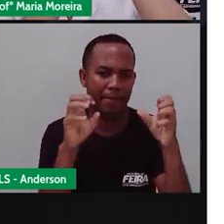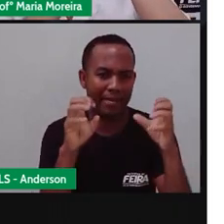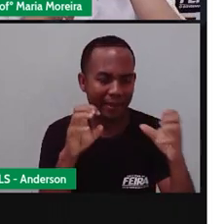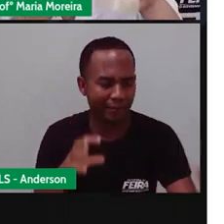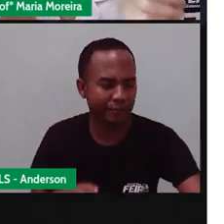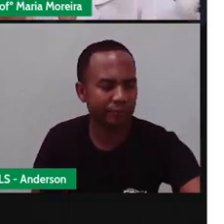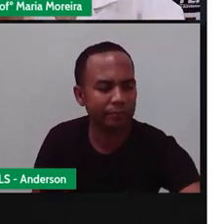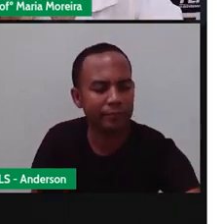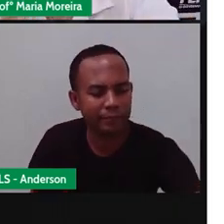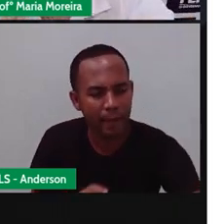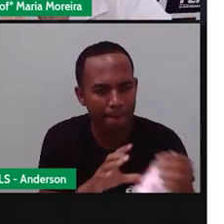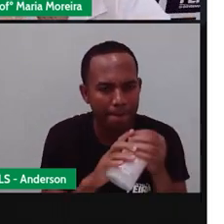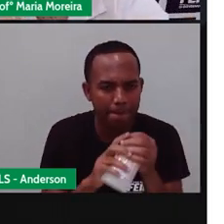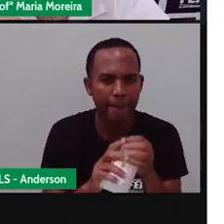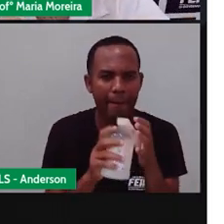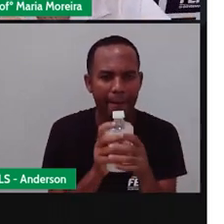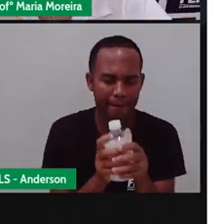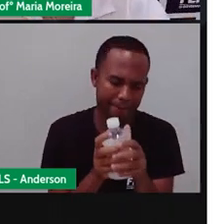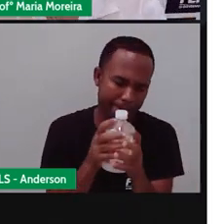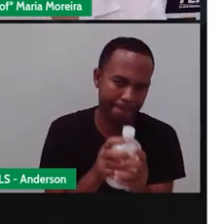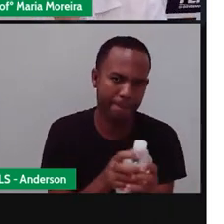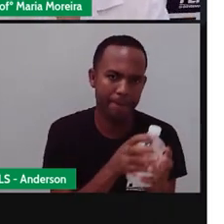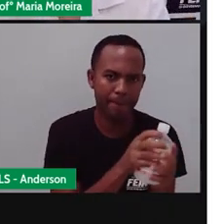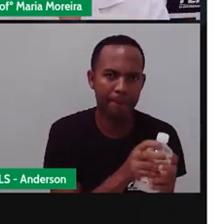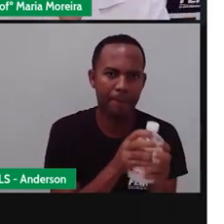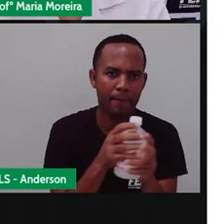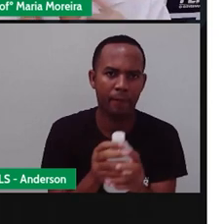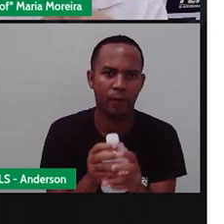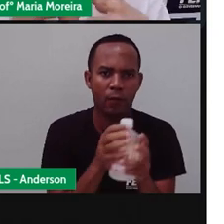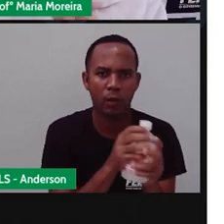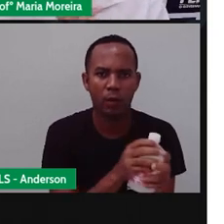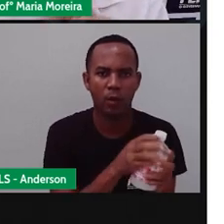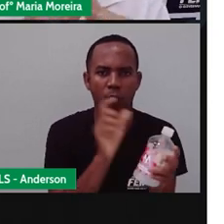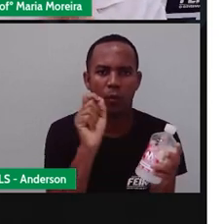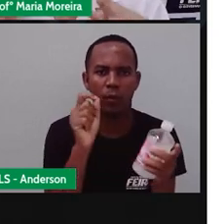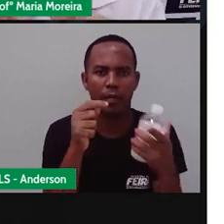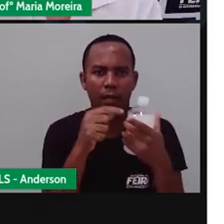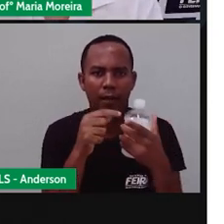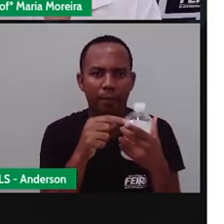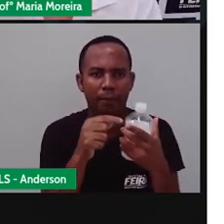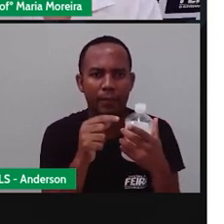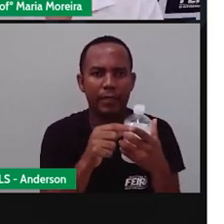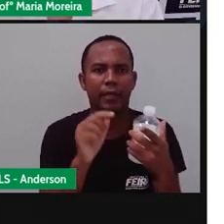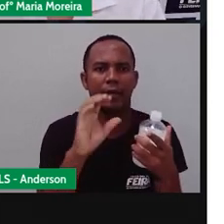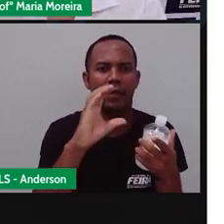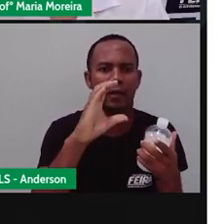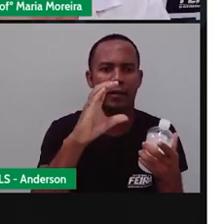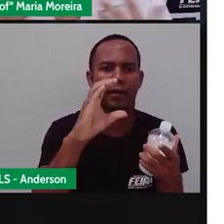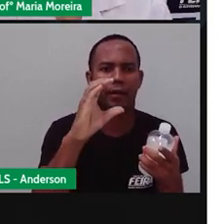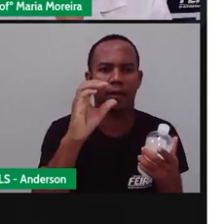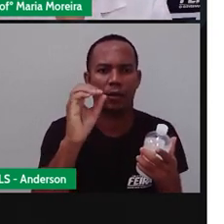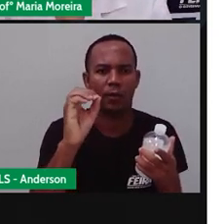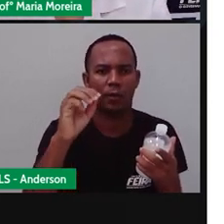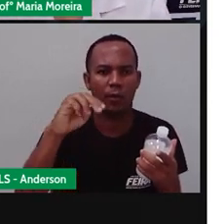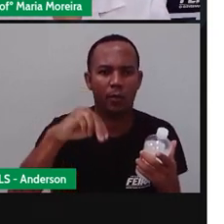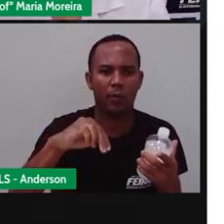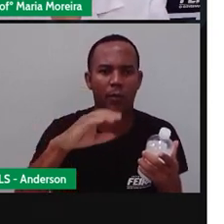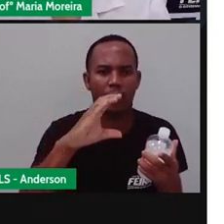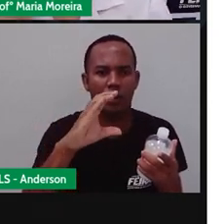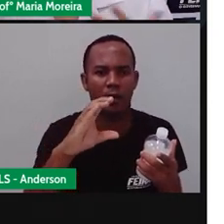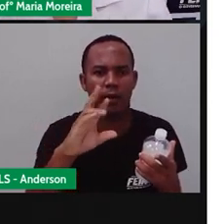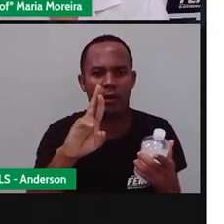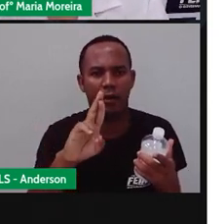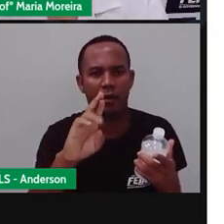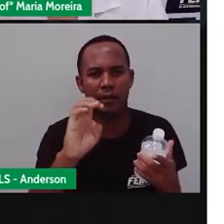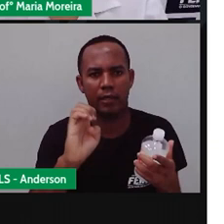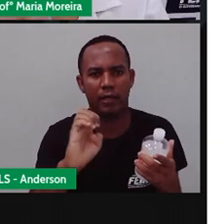Ó, pegar. Eu posso apalpar. Então, isso é o quê? Concreto. Não precisa de ninguém, né?